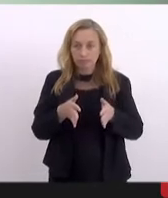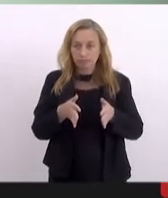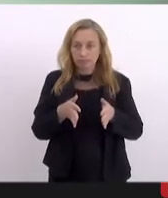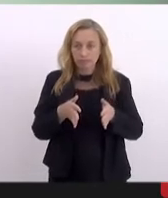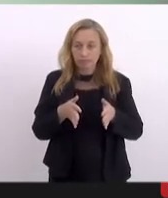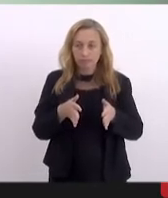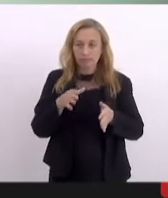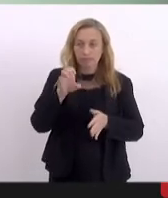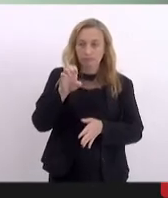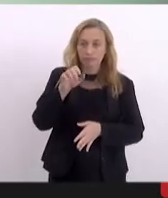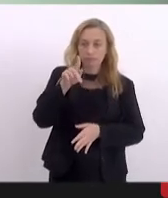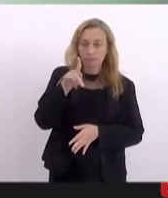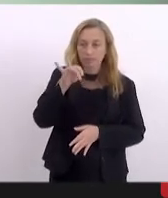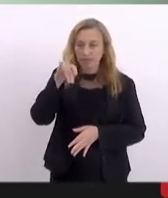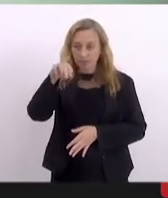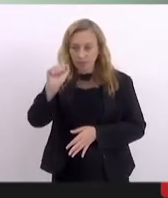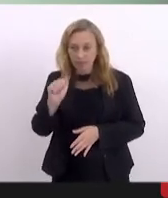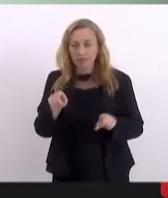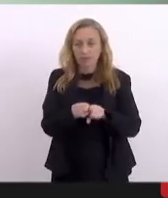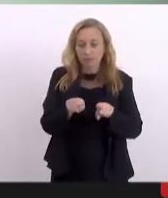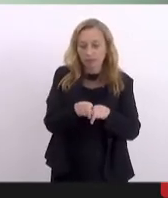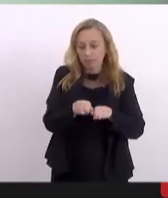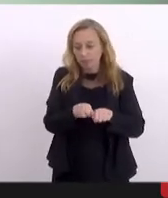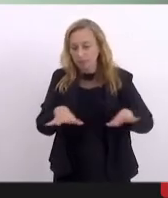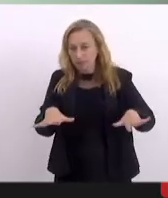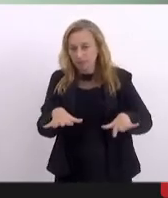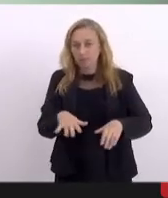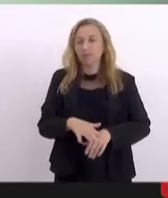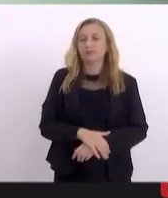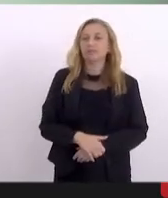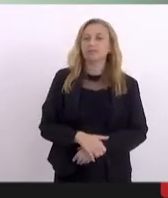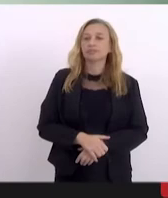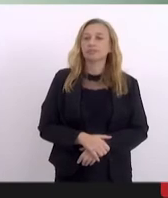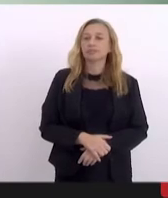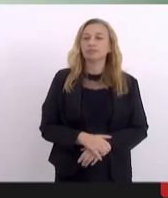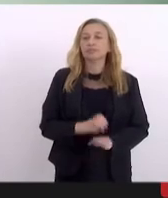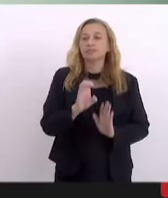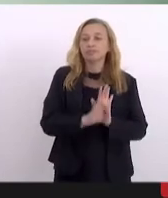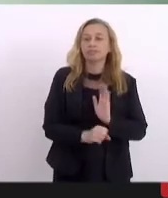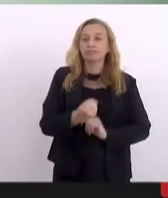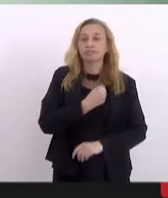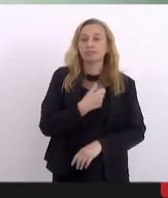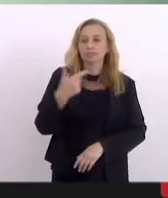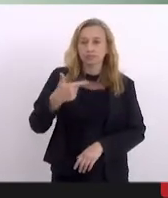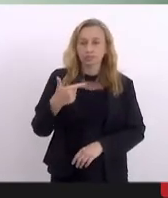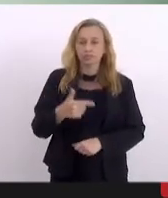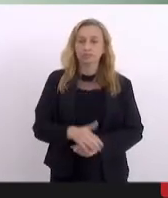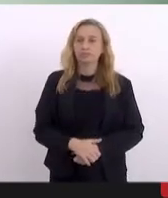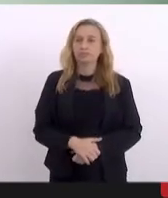epidemias e pandemias. Emenda número dois.